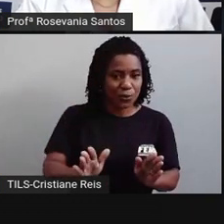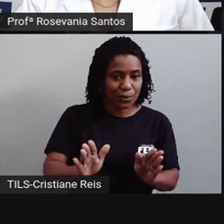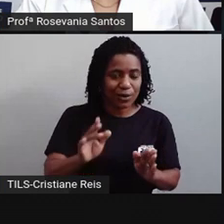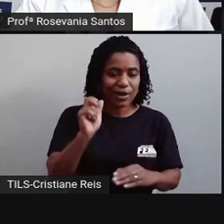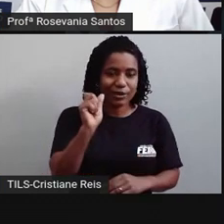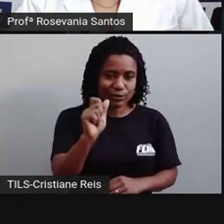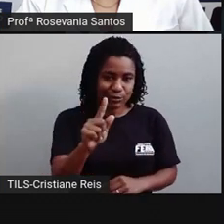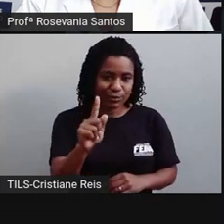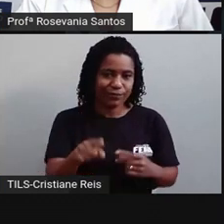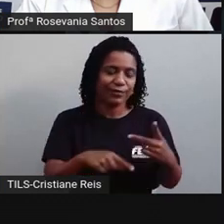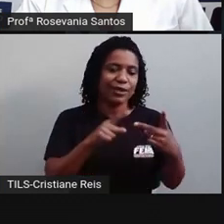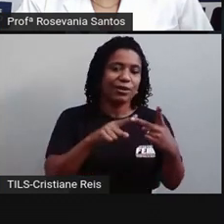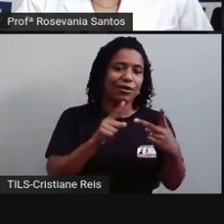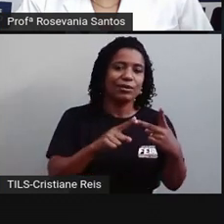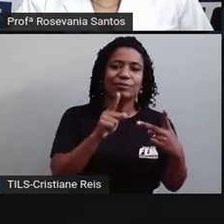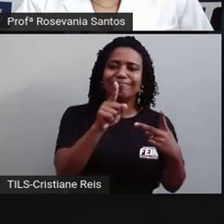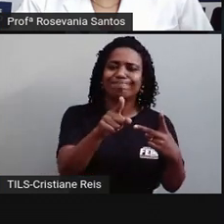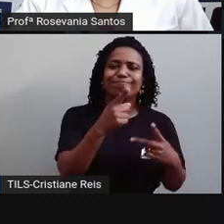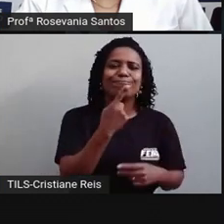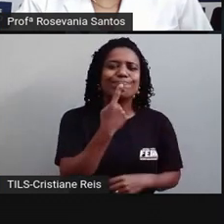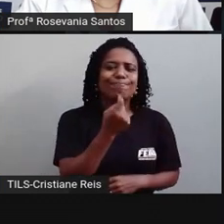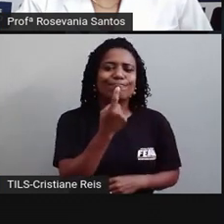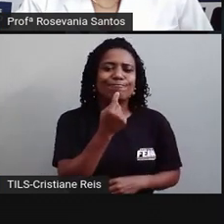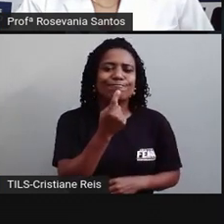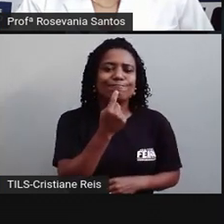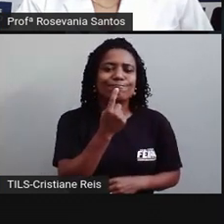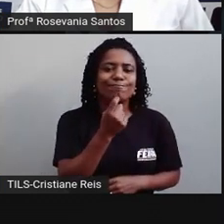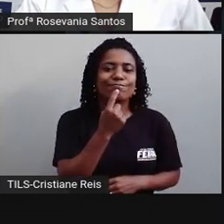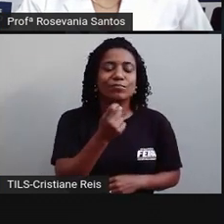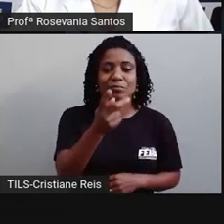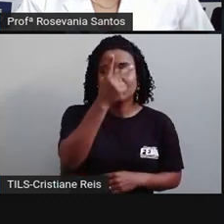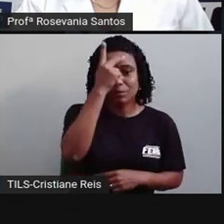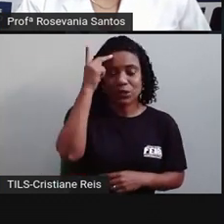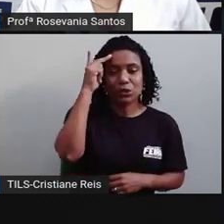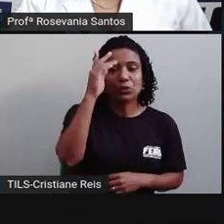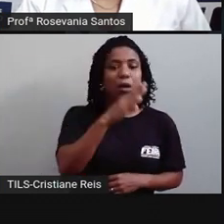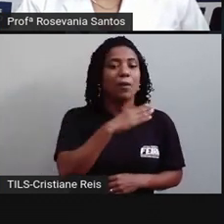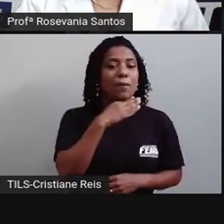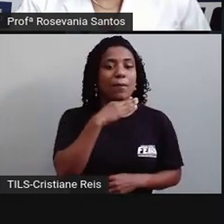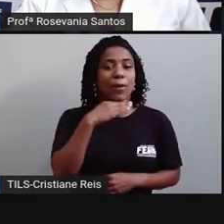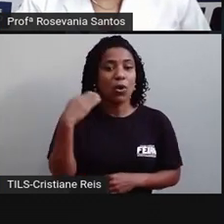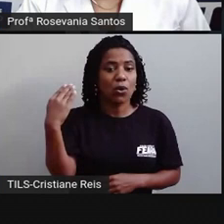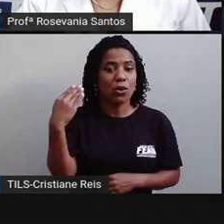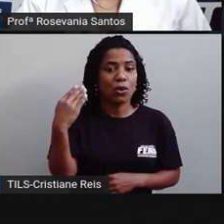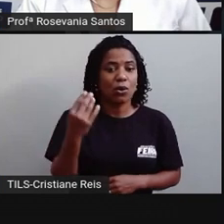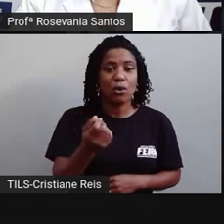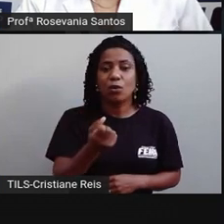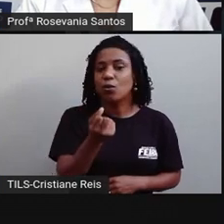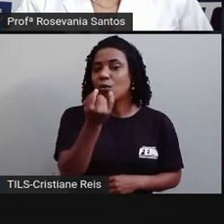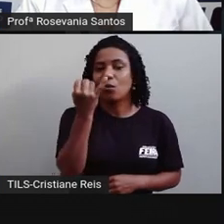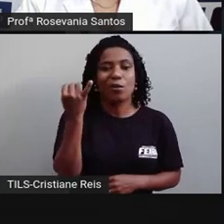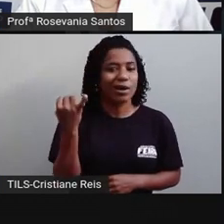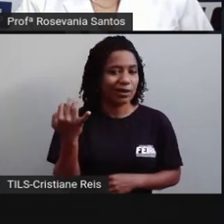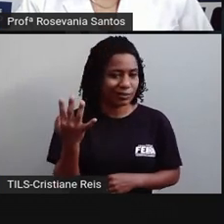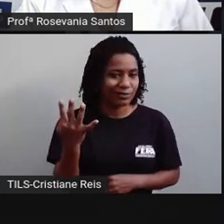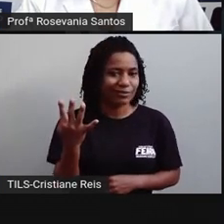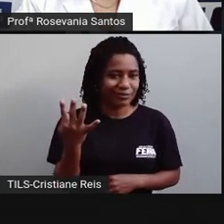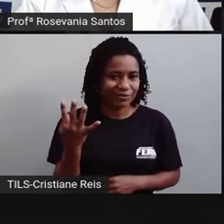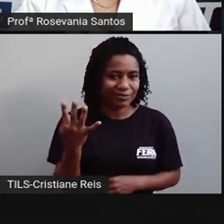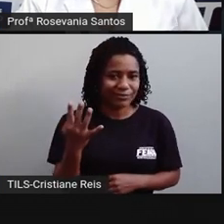toda vez quando eu apontar para os dados vermelhos, eu estou fazendo uma observação para